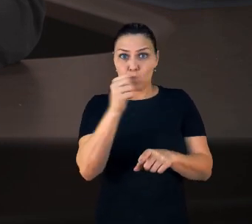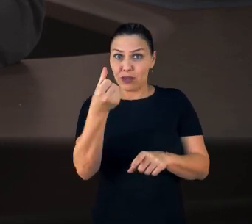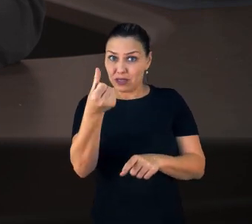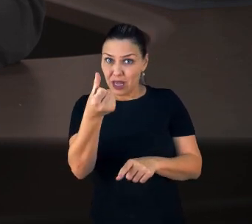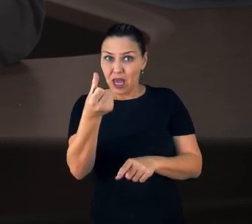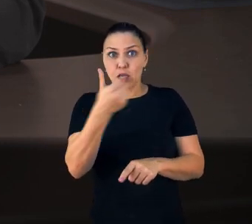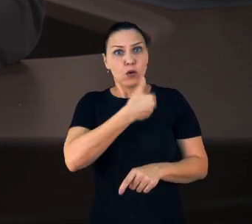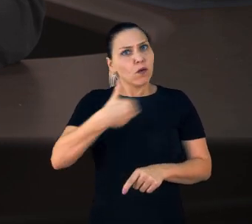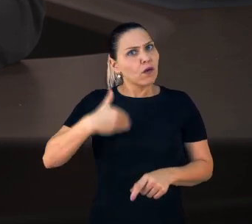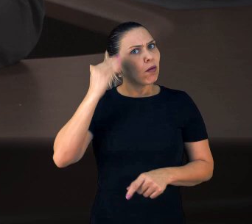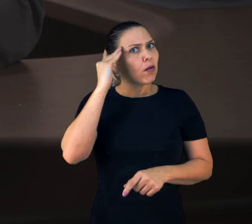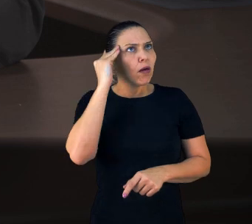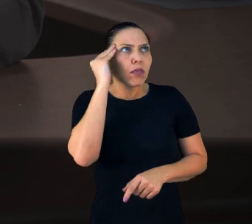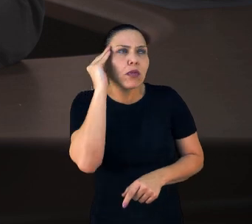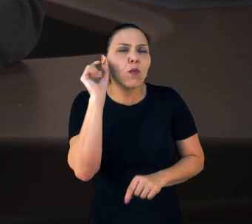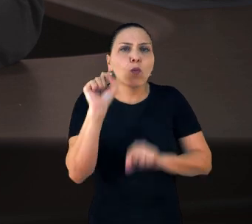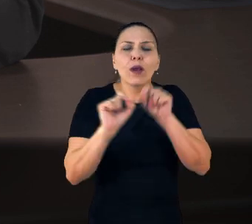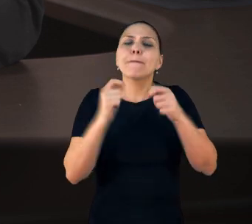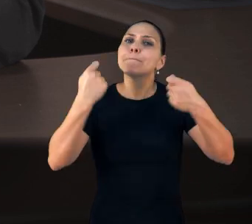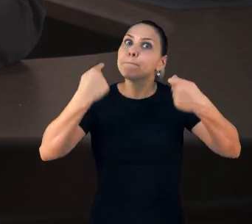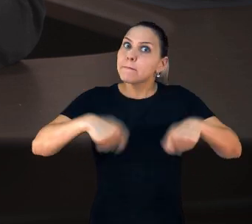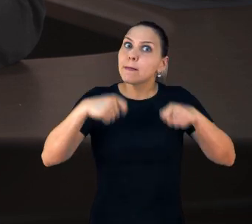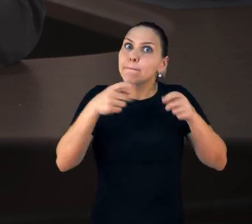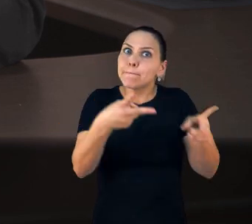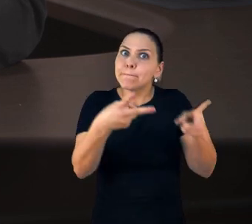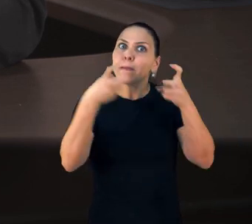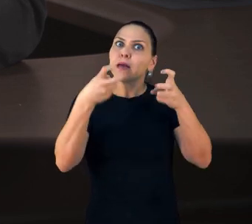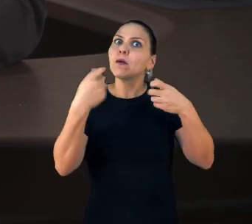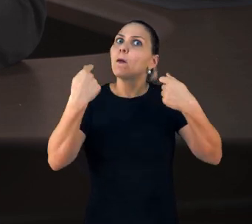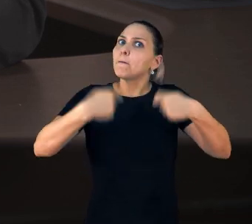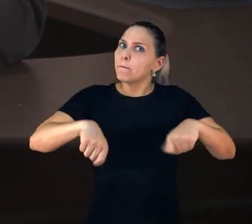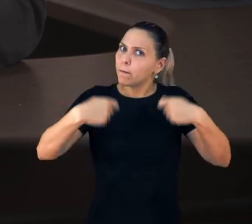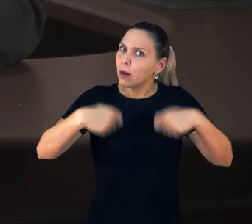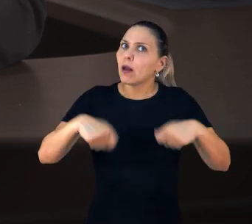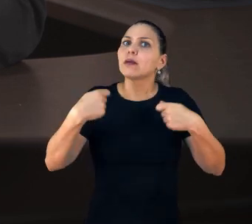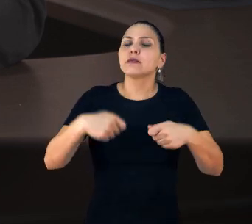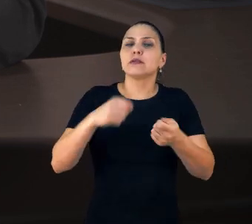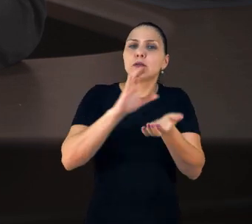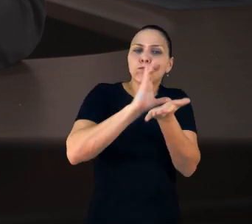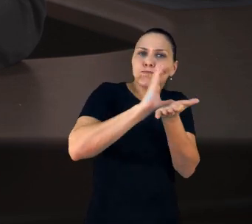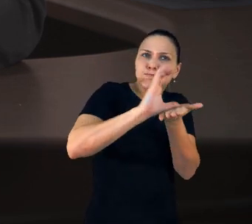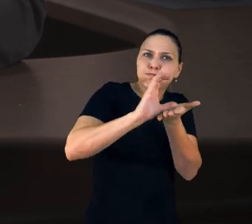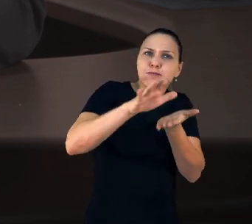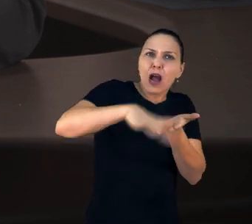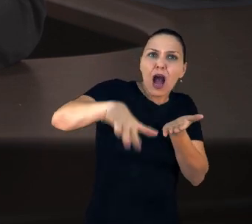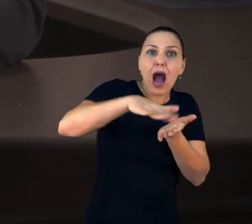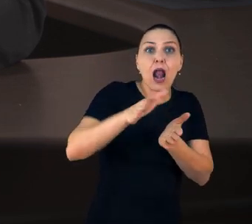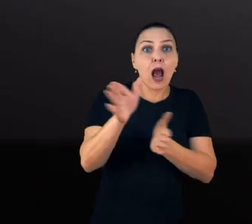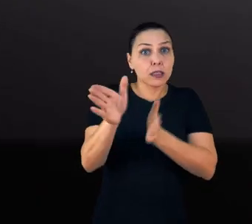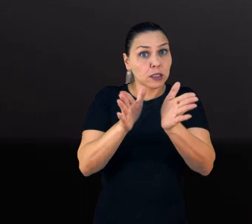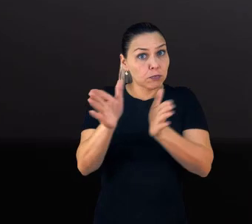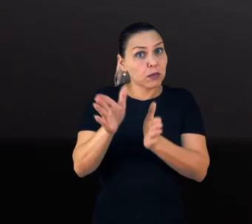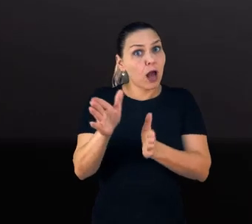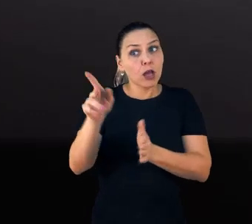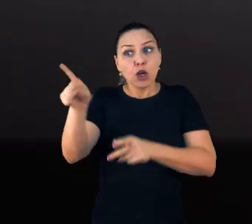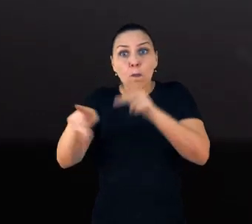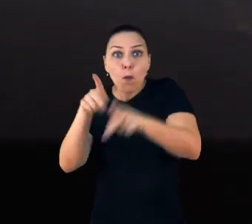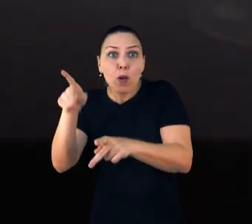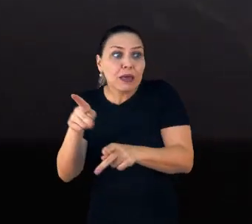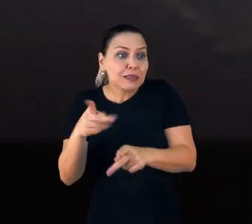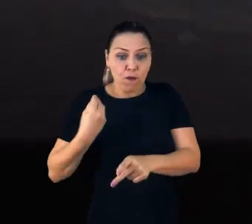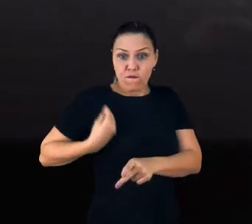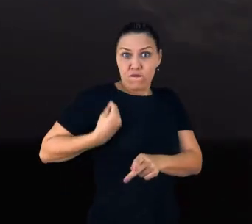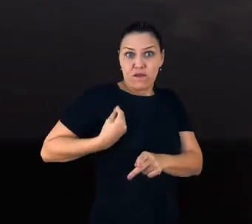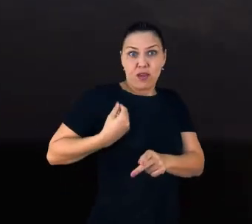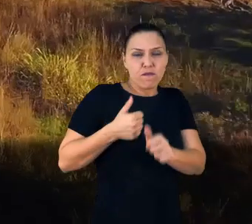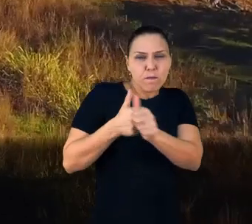a necessidade, ou percebeu a necessidade, de se investir na acessibilidade das populações que